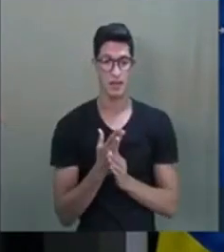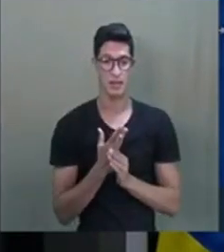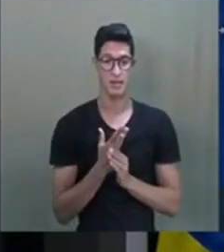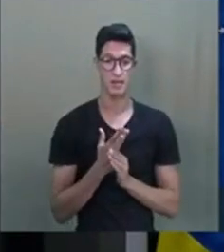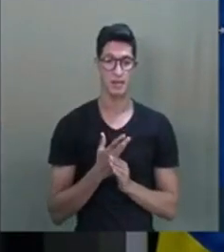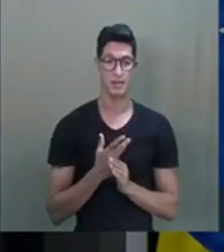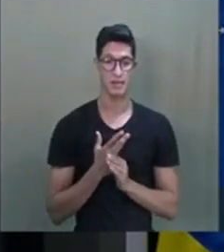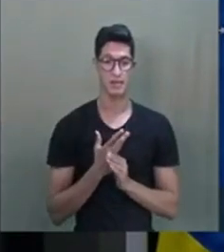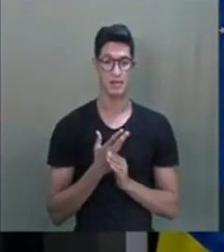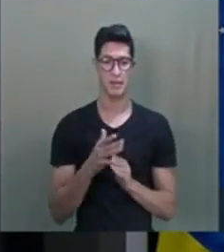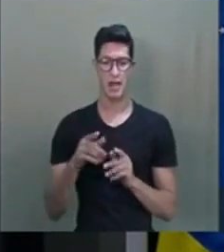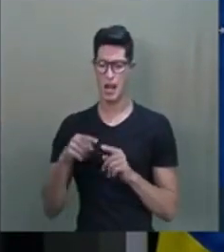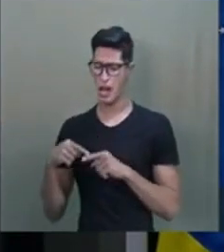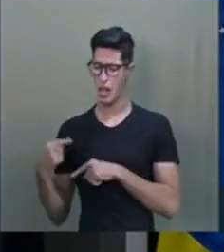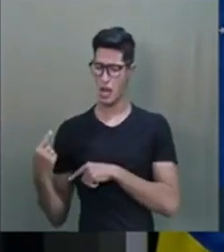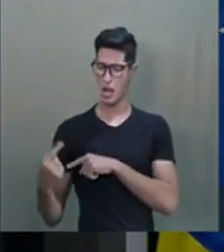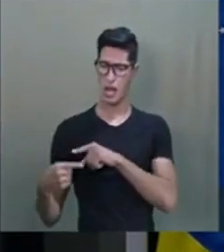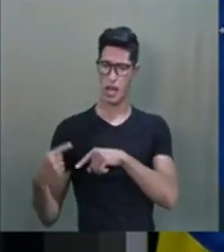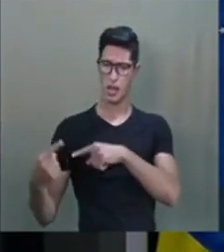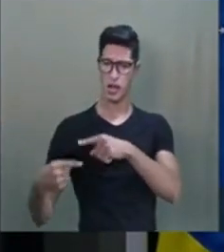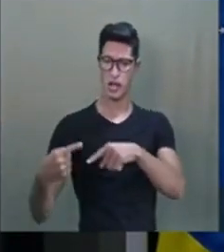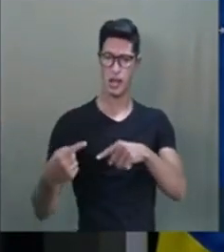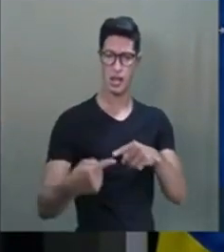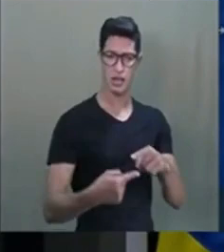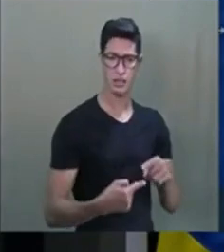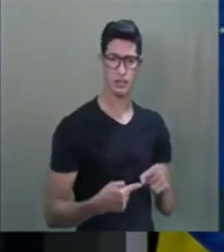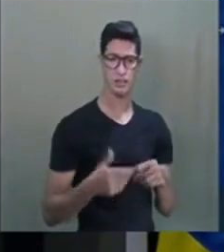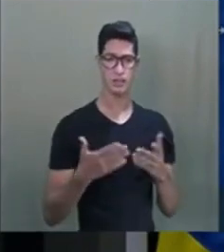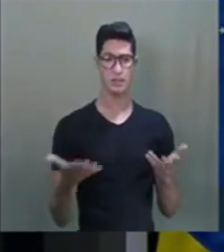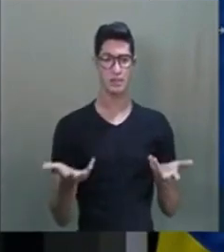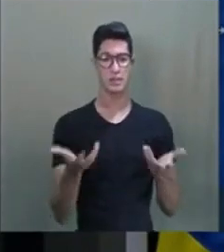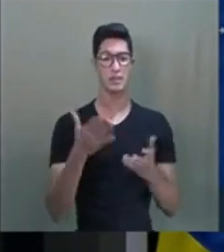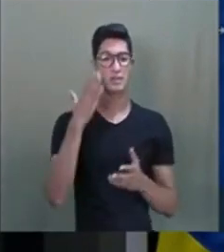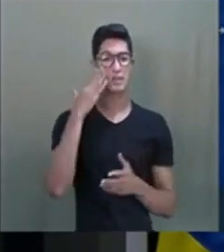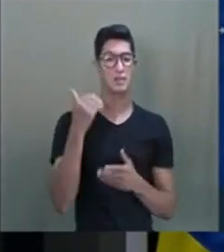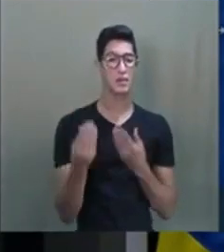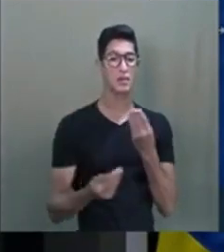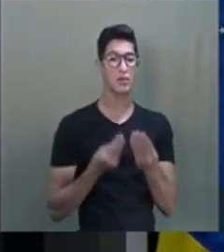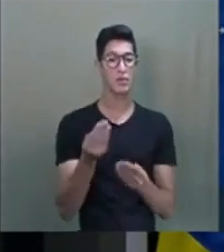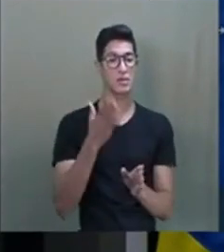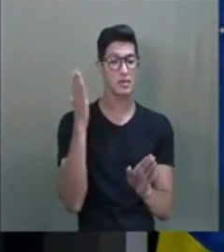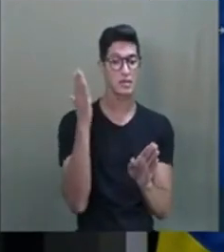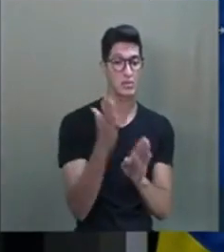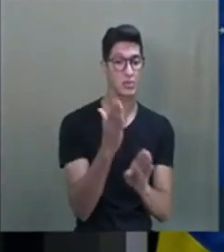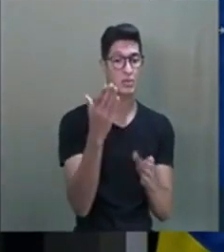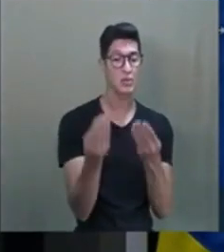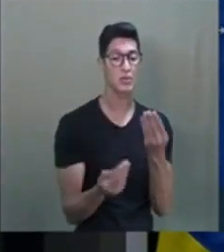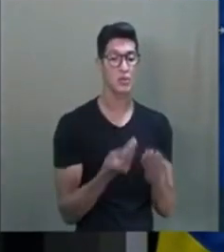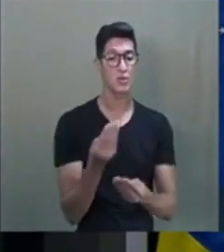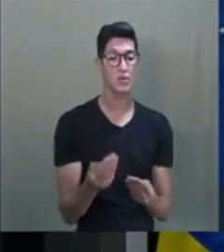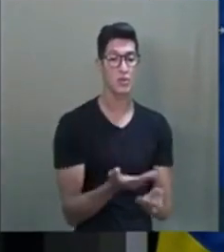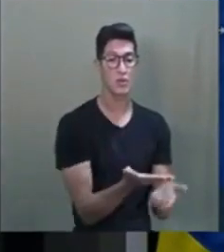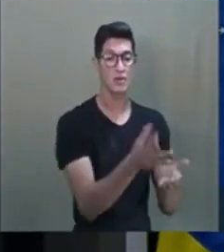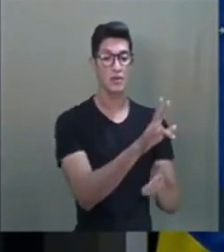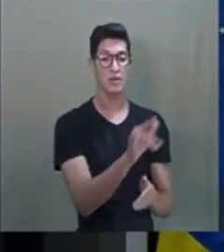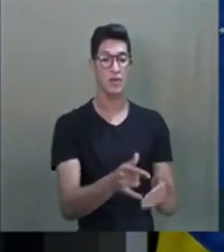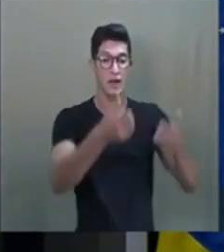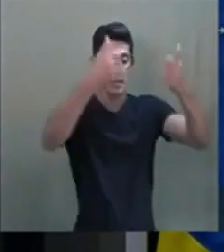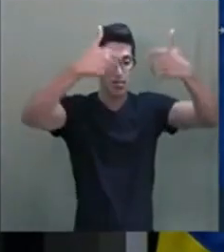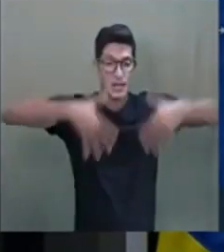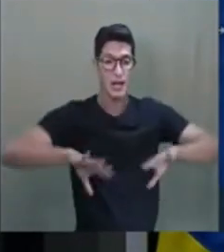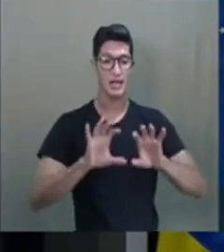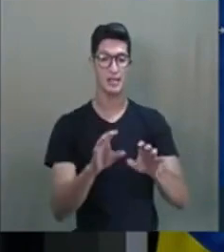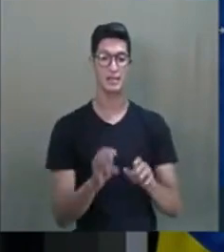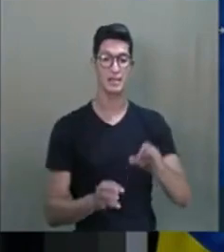E daí ela enrolou, enrolou, enrolou e falou assim, então, eu quero saber como você descobriu isso e como você vai falar sobre